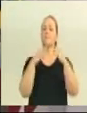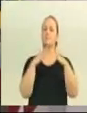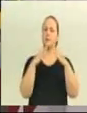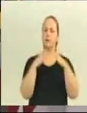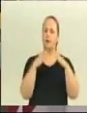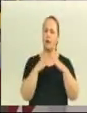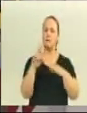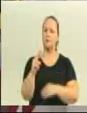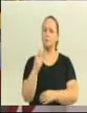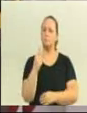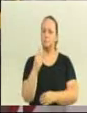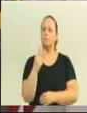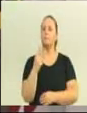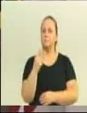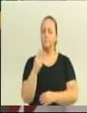seus lares.